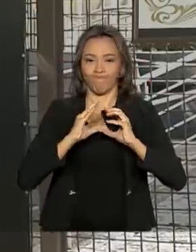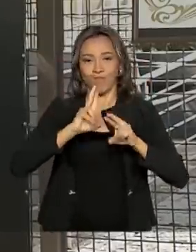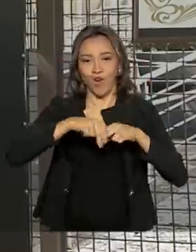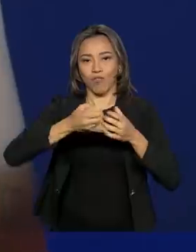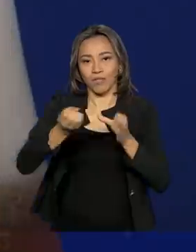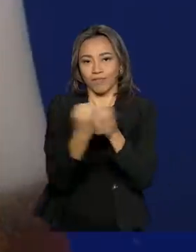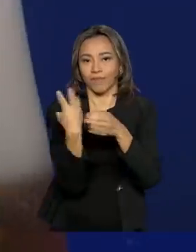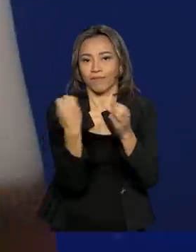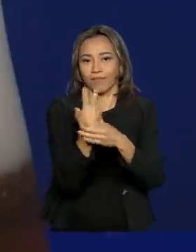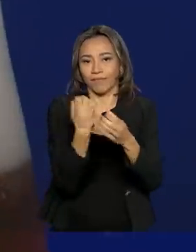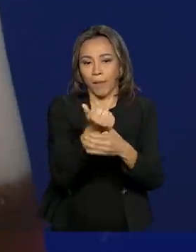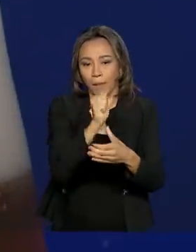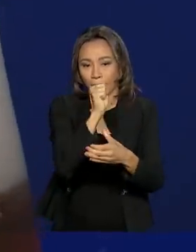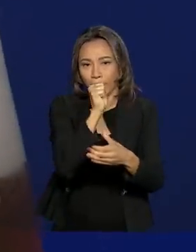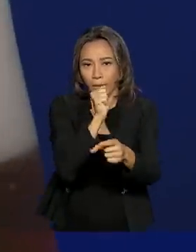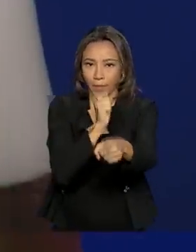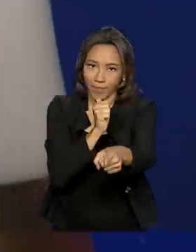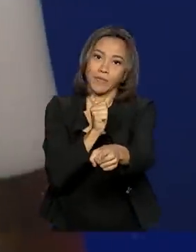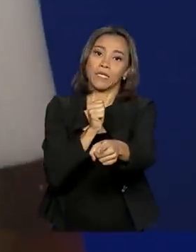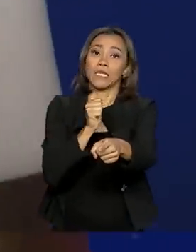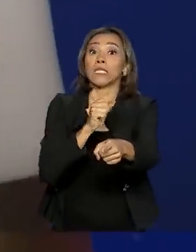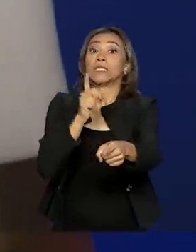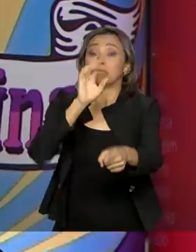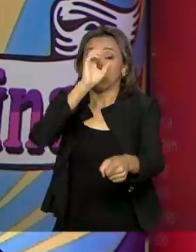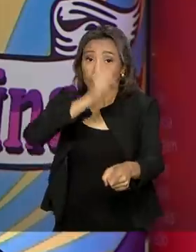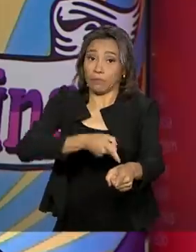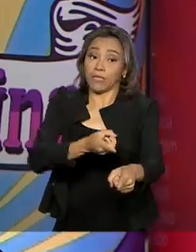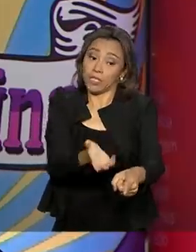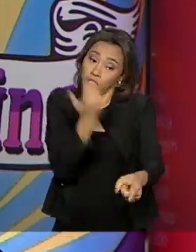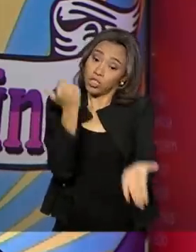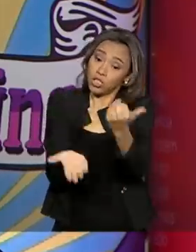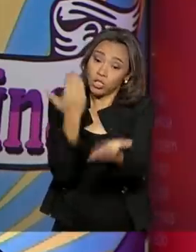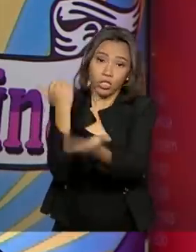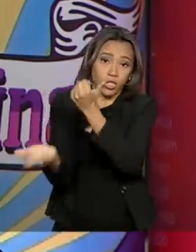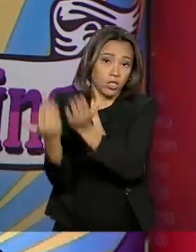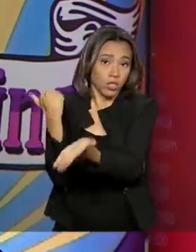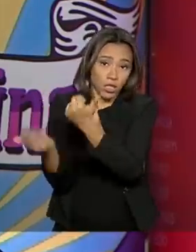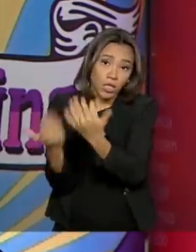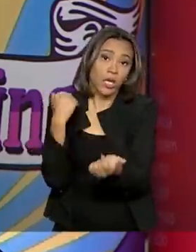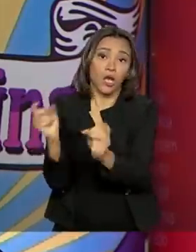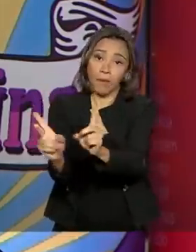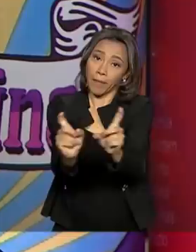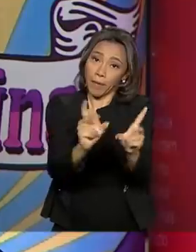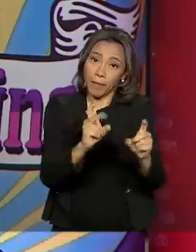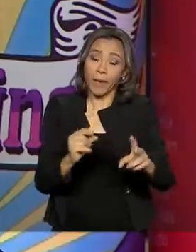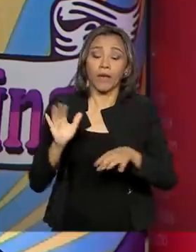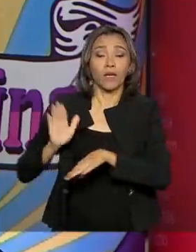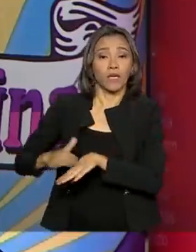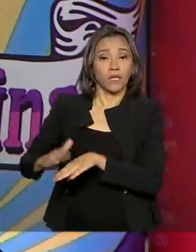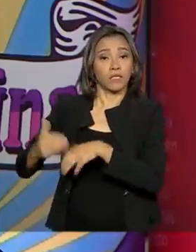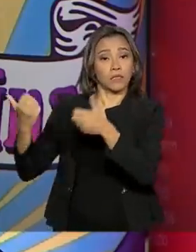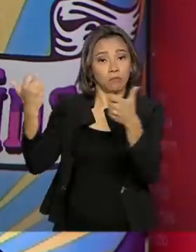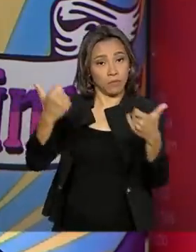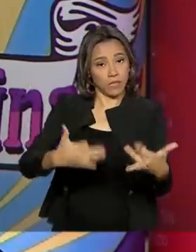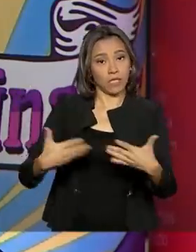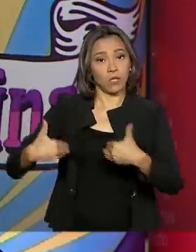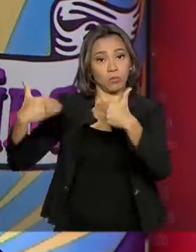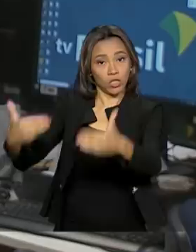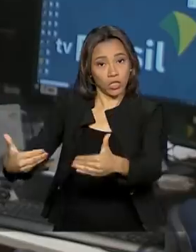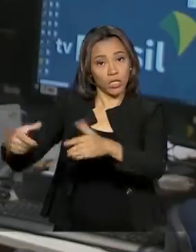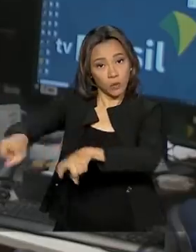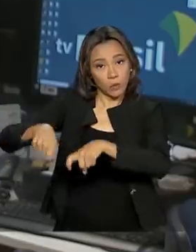cervejaria Bacher continuam sendo retirados do mercado. E segundo o Ministério da Agricultura, a empresa segue